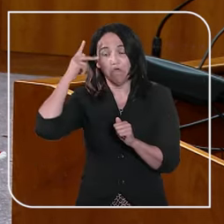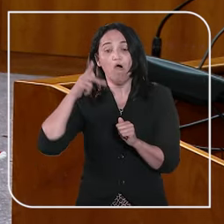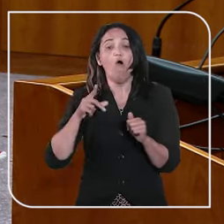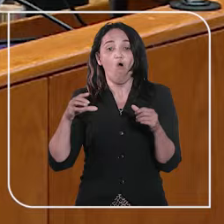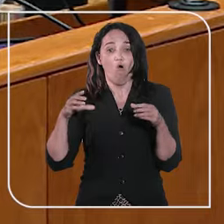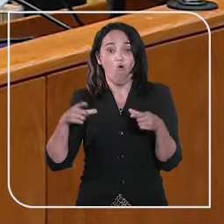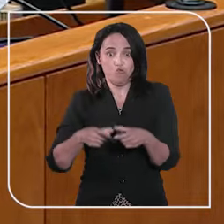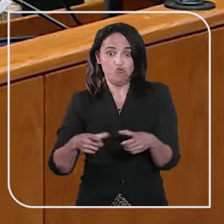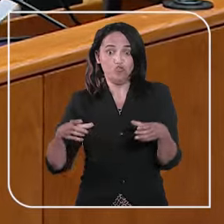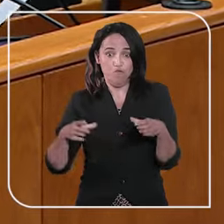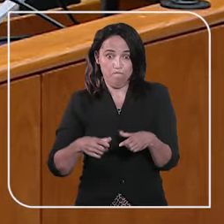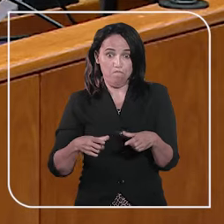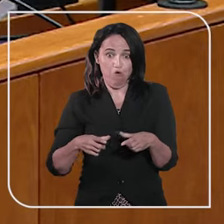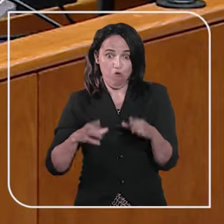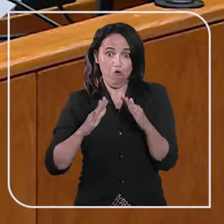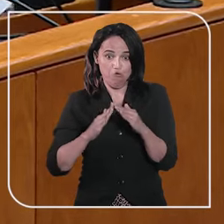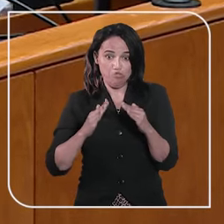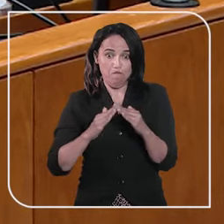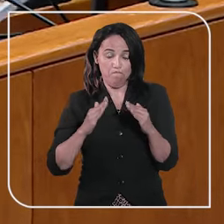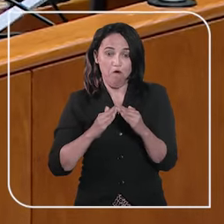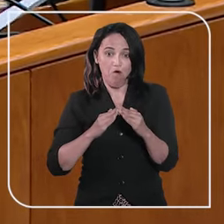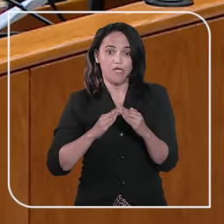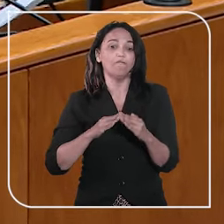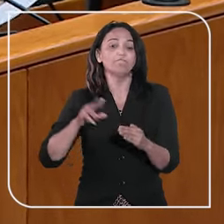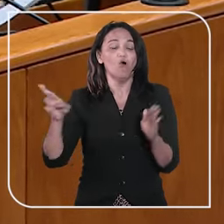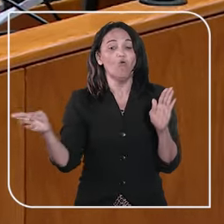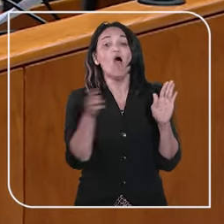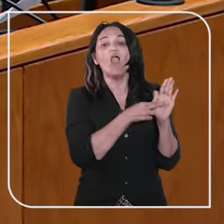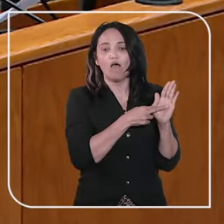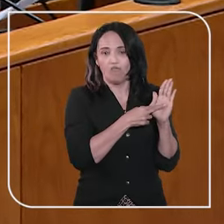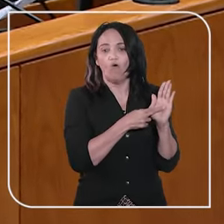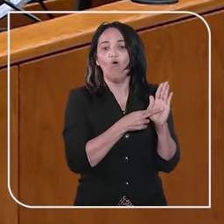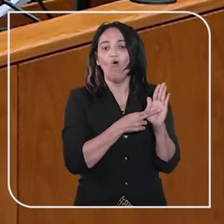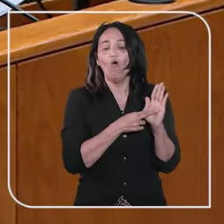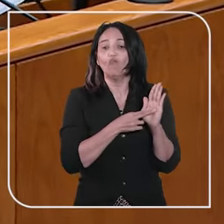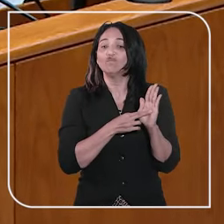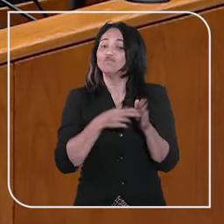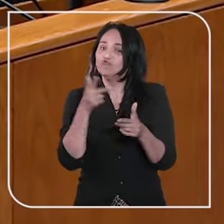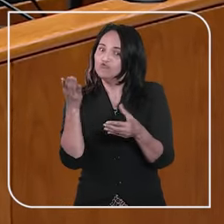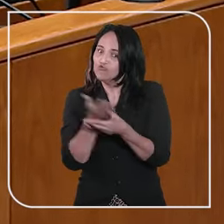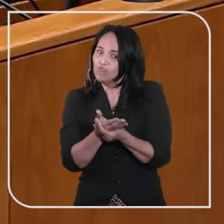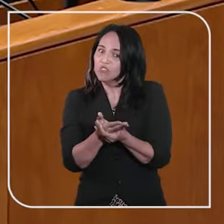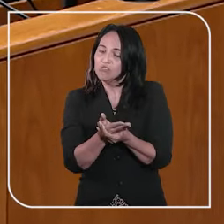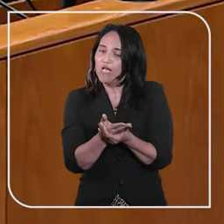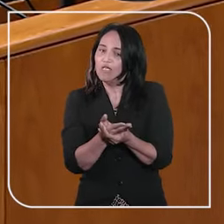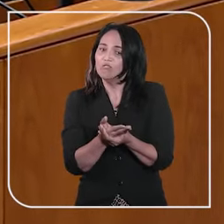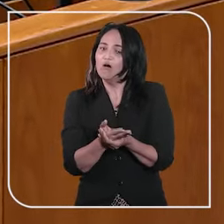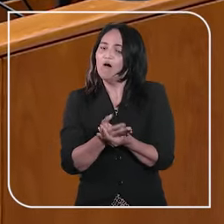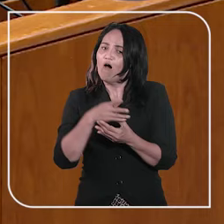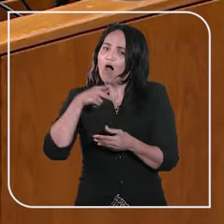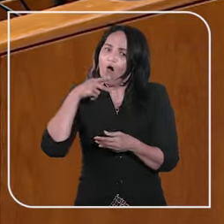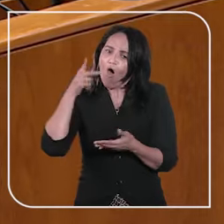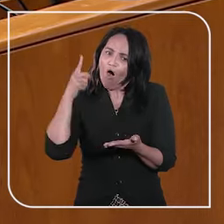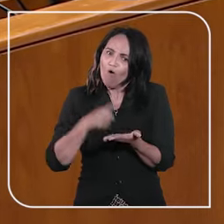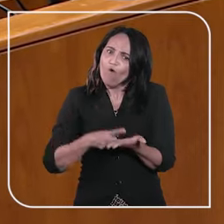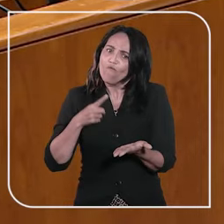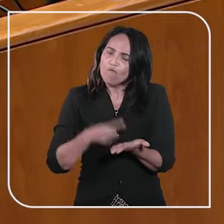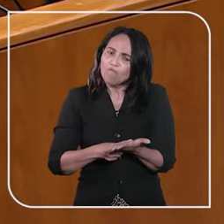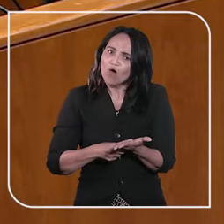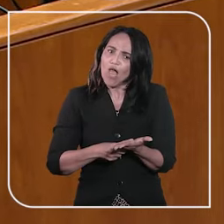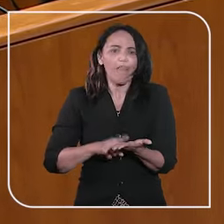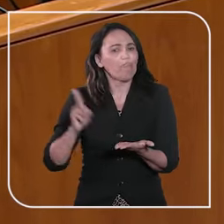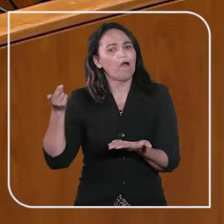Ricardo Falco. Para o ministro Francisco Falcão, relator do caso na Corte Especial, a não homologação da sentença estrangeira